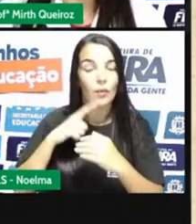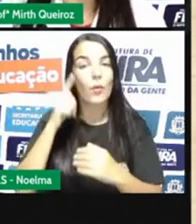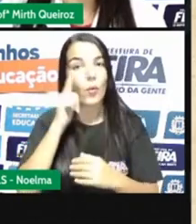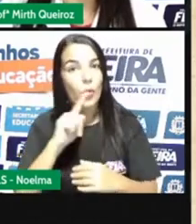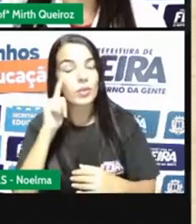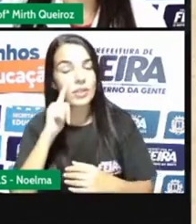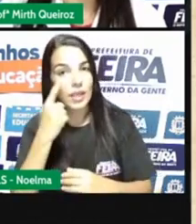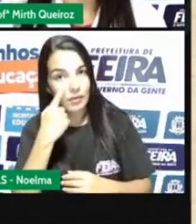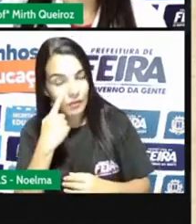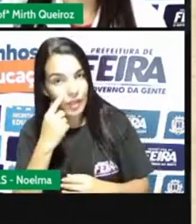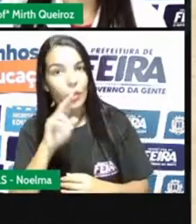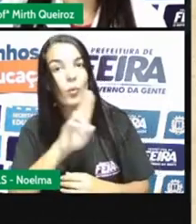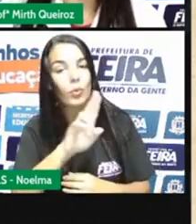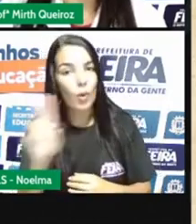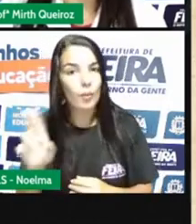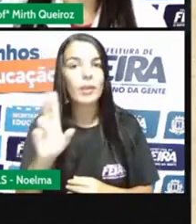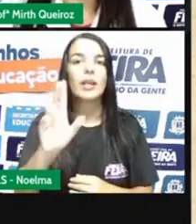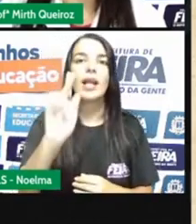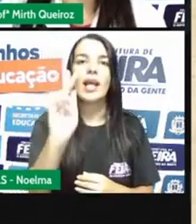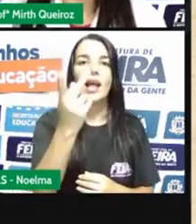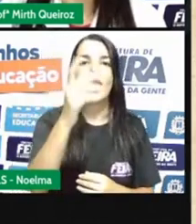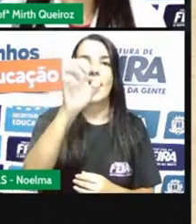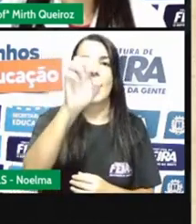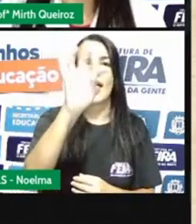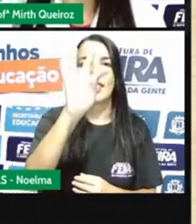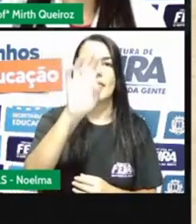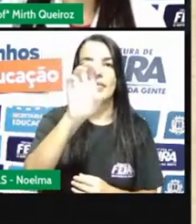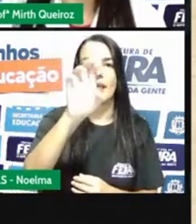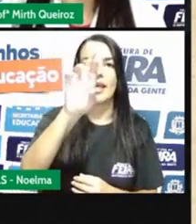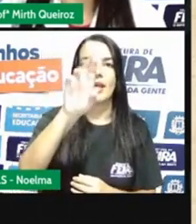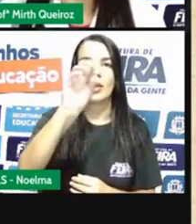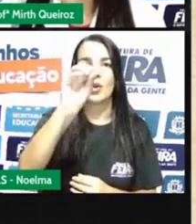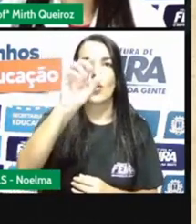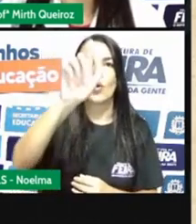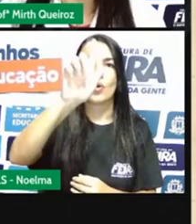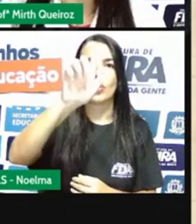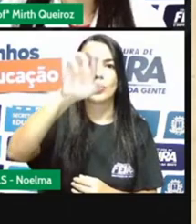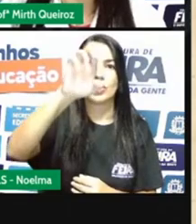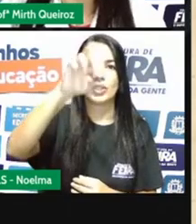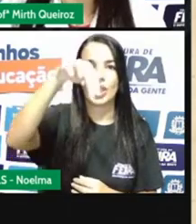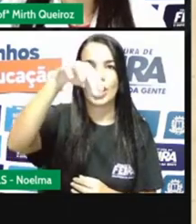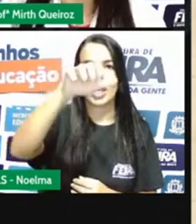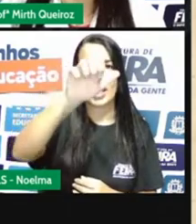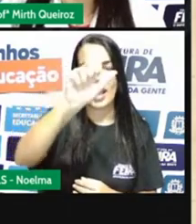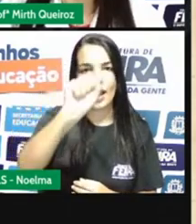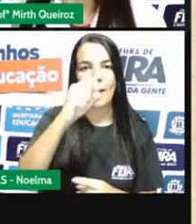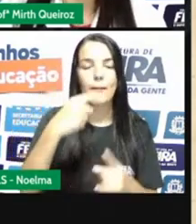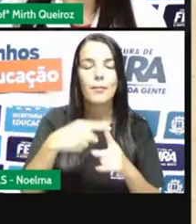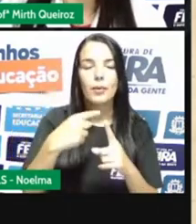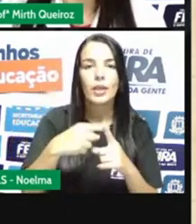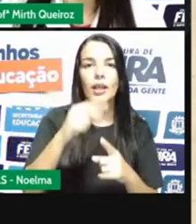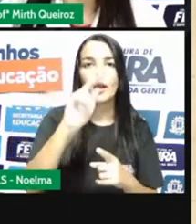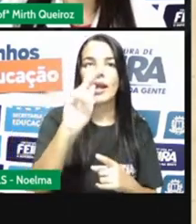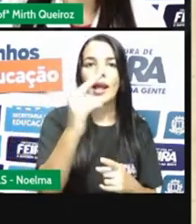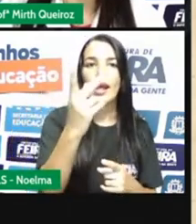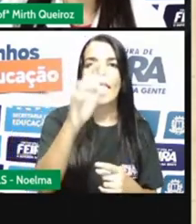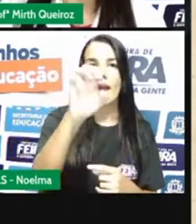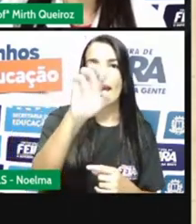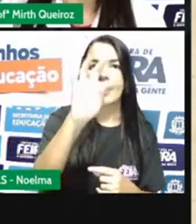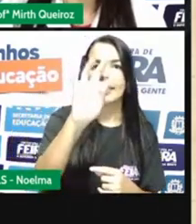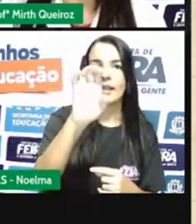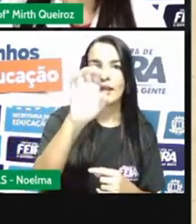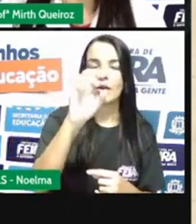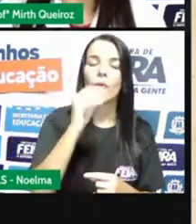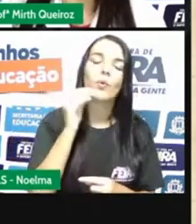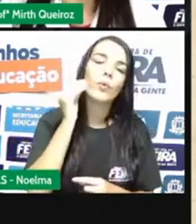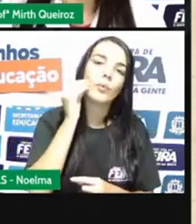Esse tipo de mistura nós chamamos de mistura heterogênea. Hetero significa diferente, então assim vai ficar bem definido quem é